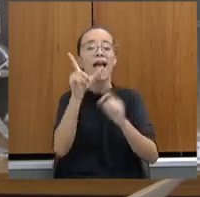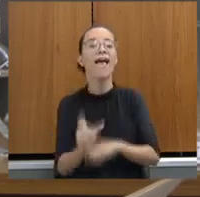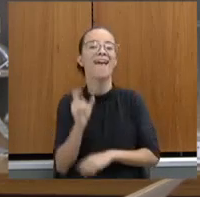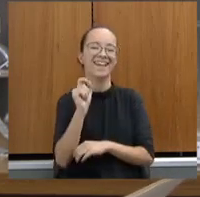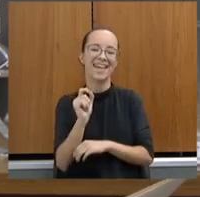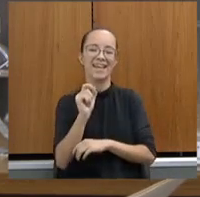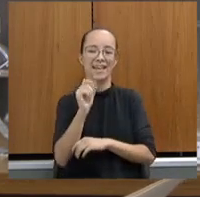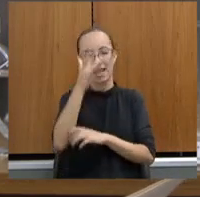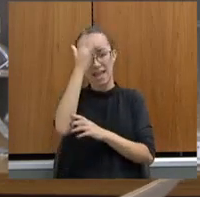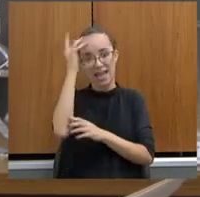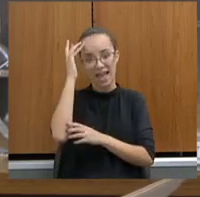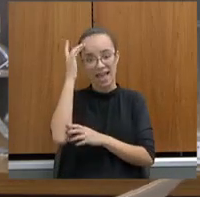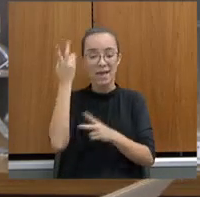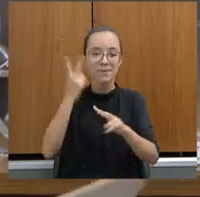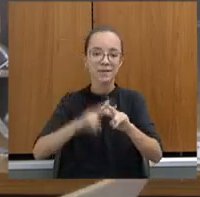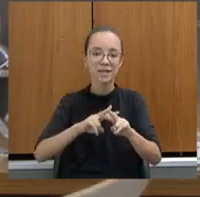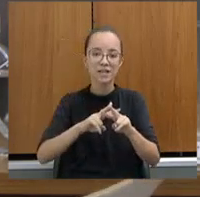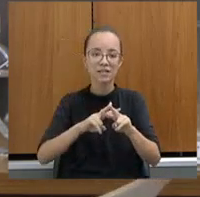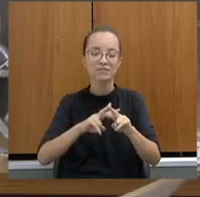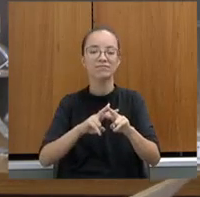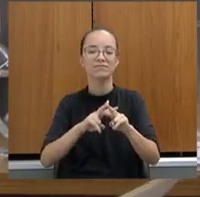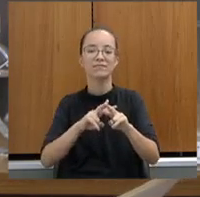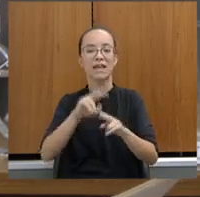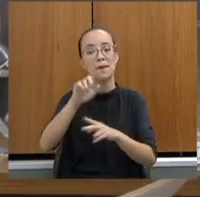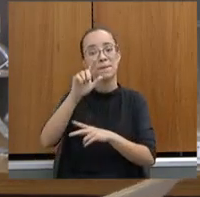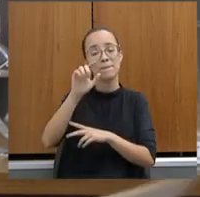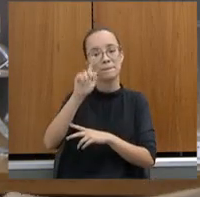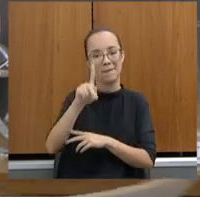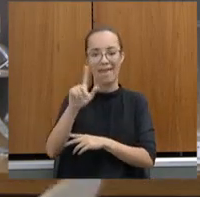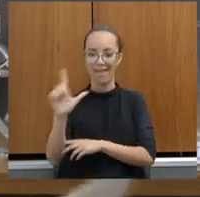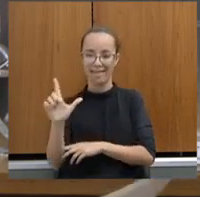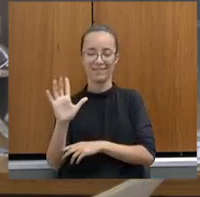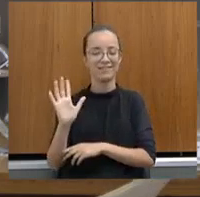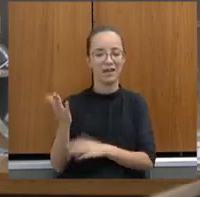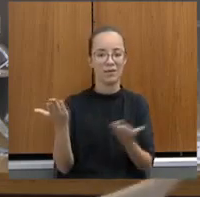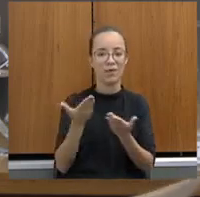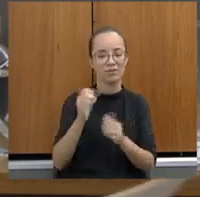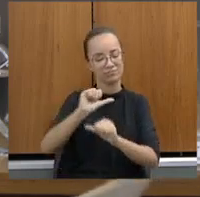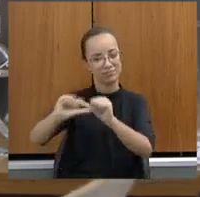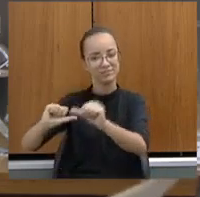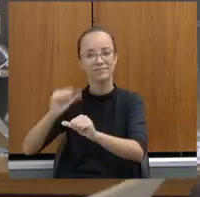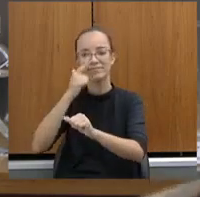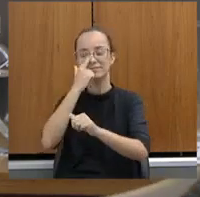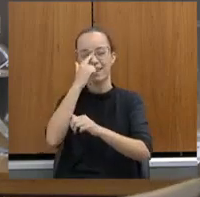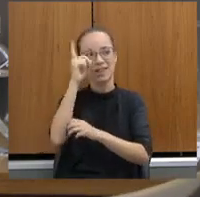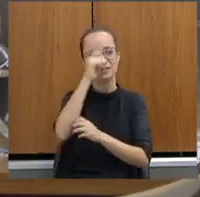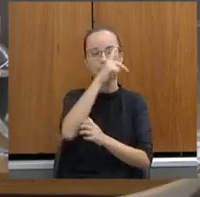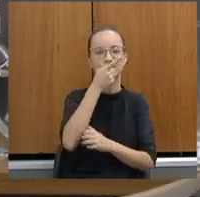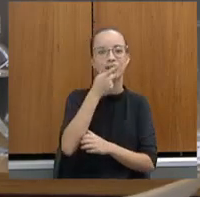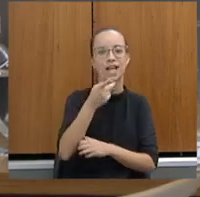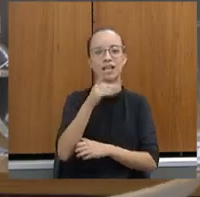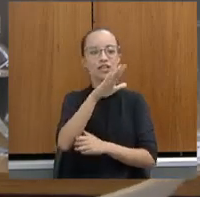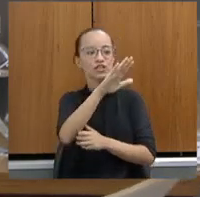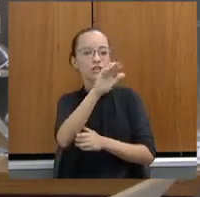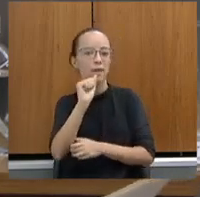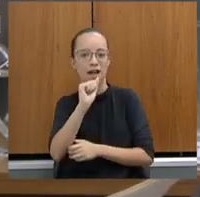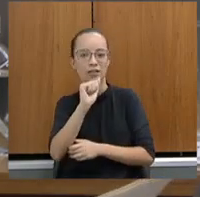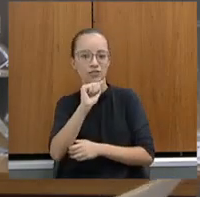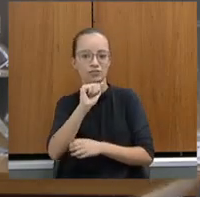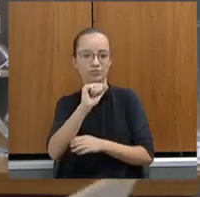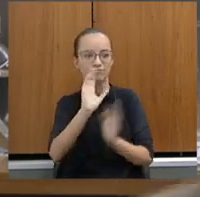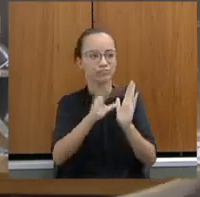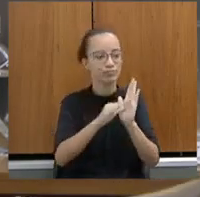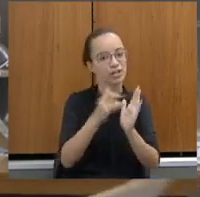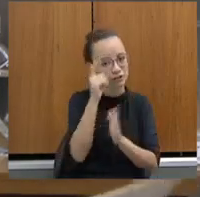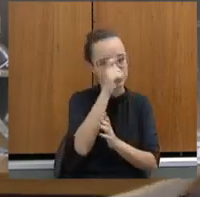mais de preso, a gente tem que chamar de IPL, é tanta bobagem que as pessoas criam, que é difícil até você falar, você não pode chamar ninguém por apelido, comando? Assim,